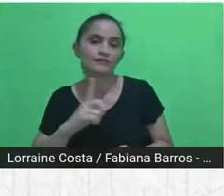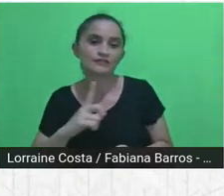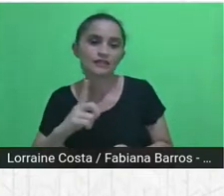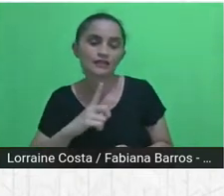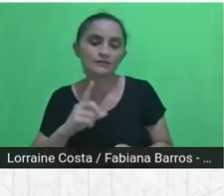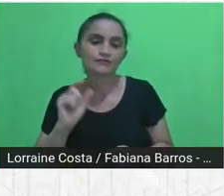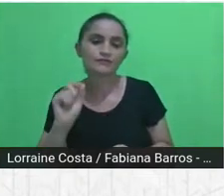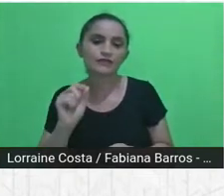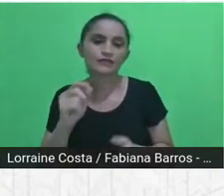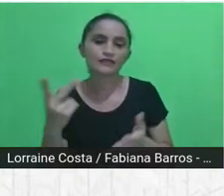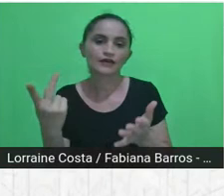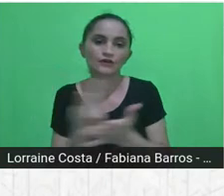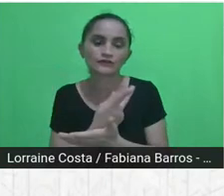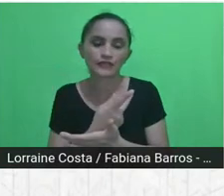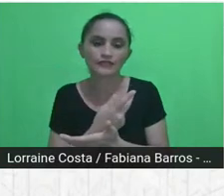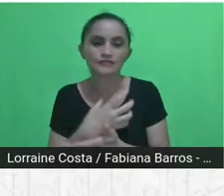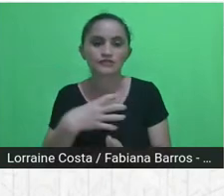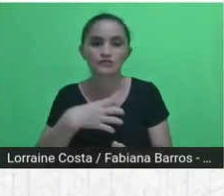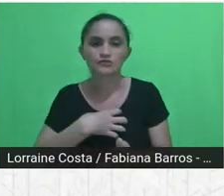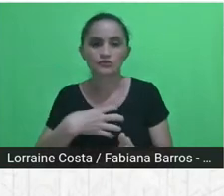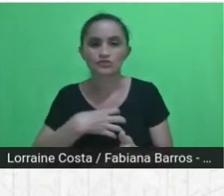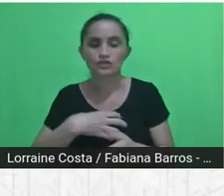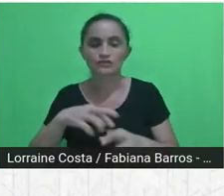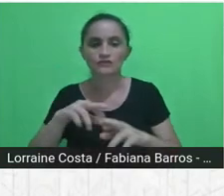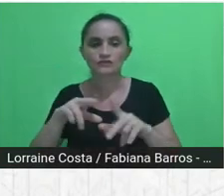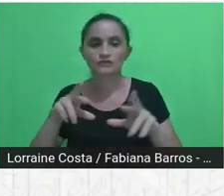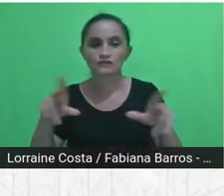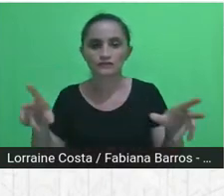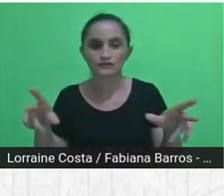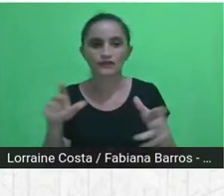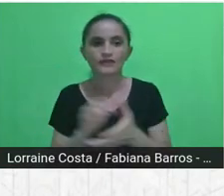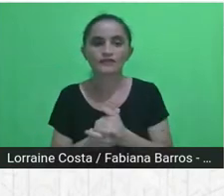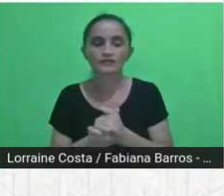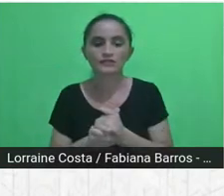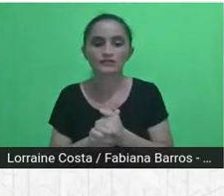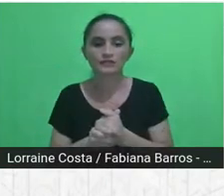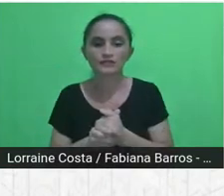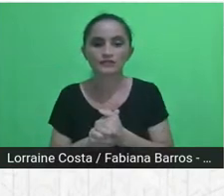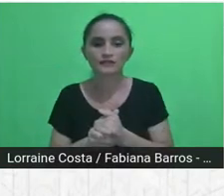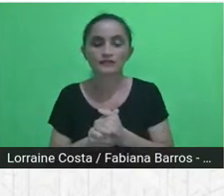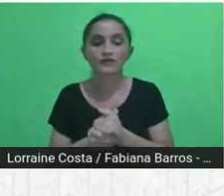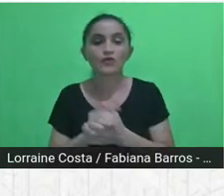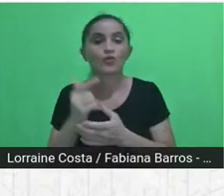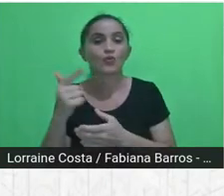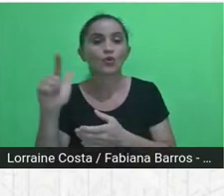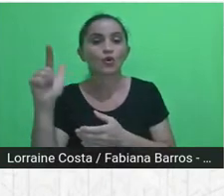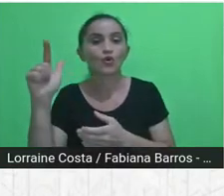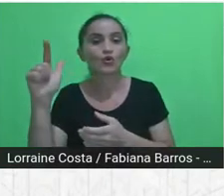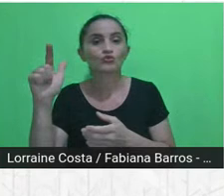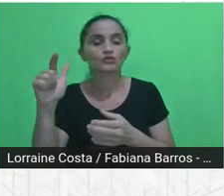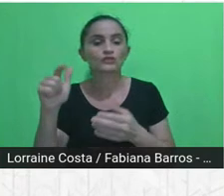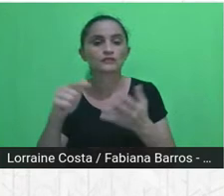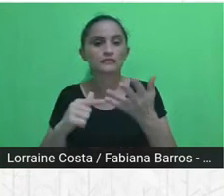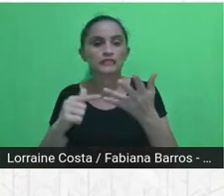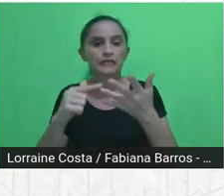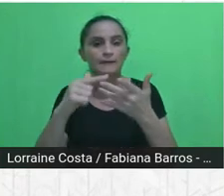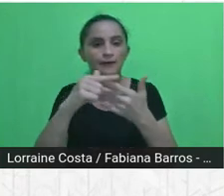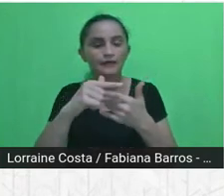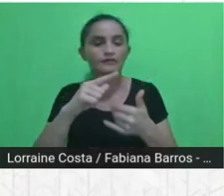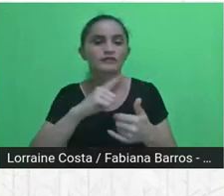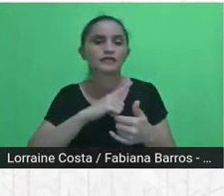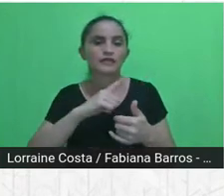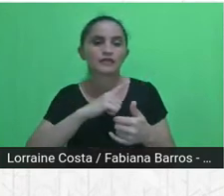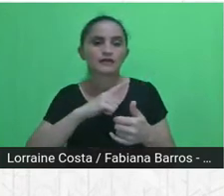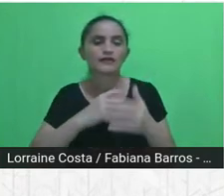mais diversas no país. Um outro elemento muito importante foi a